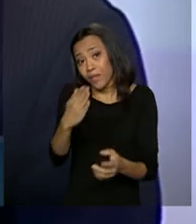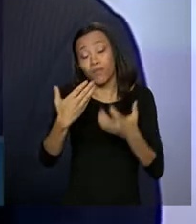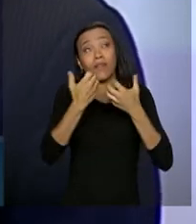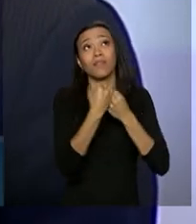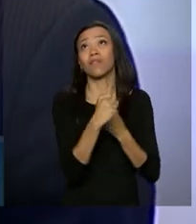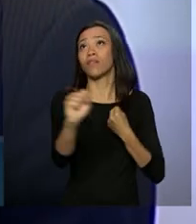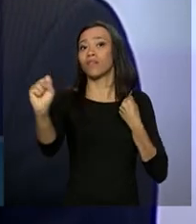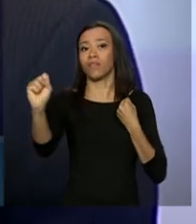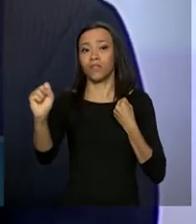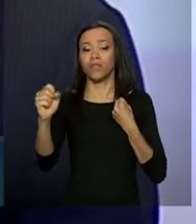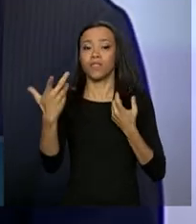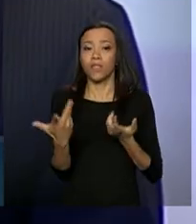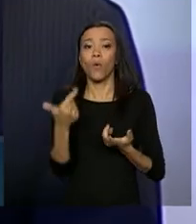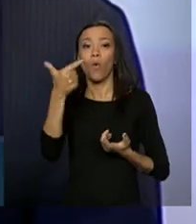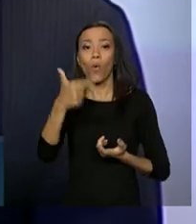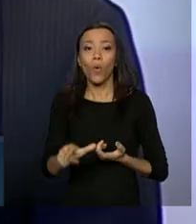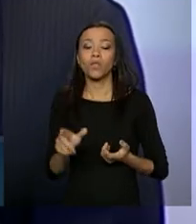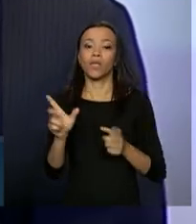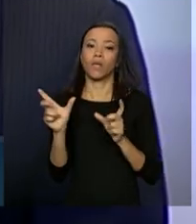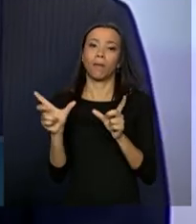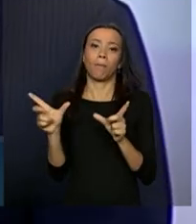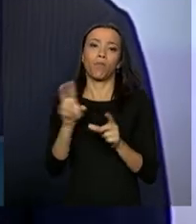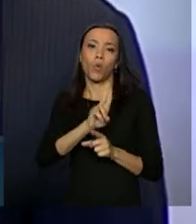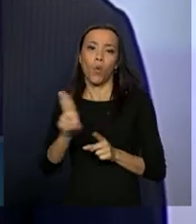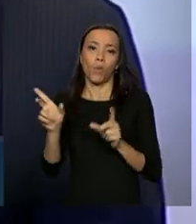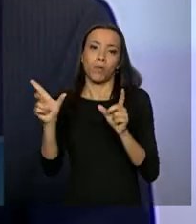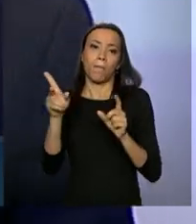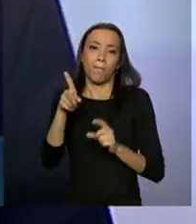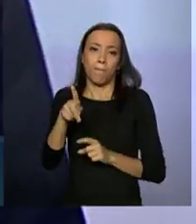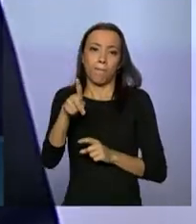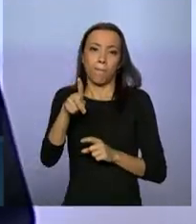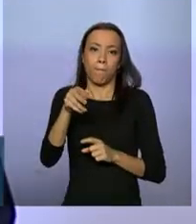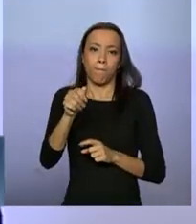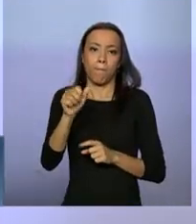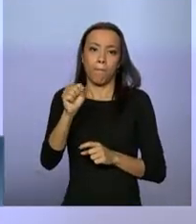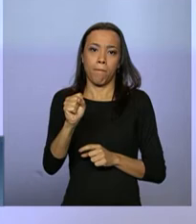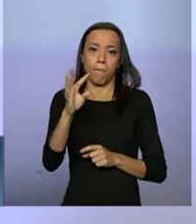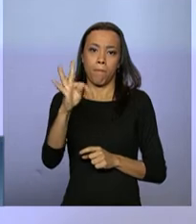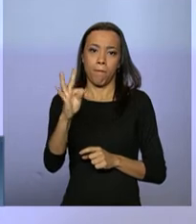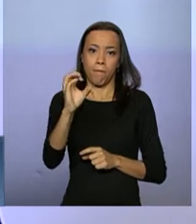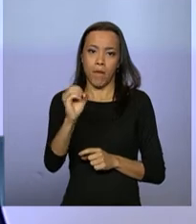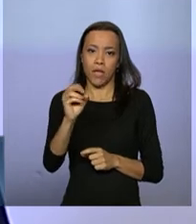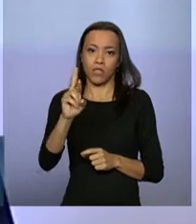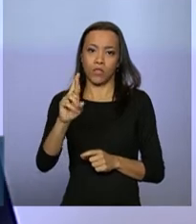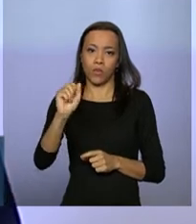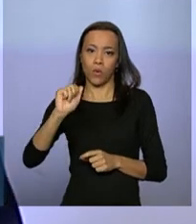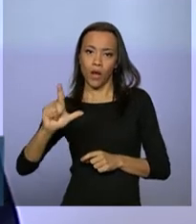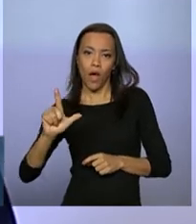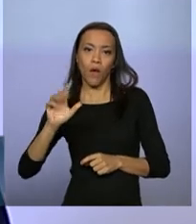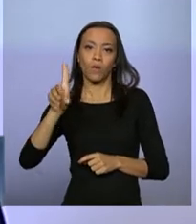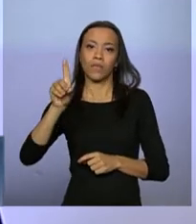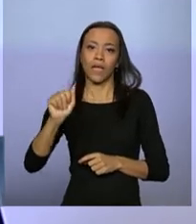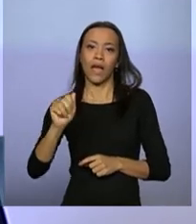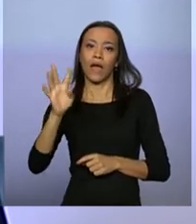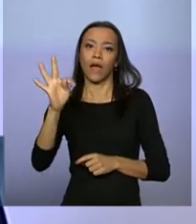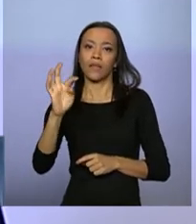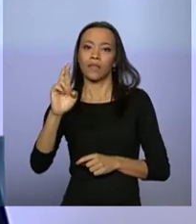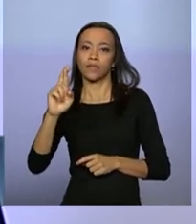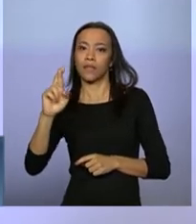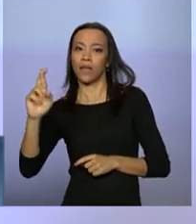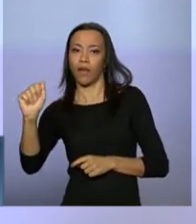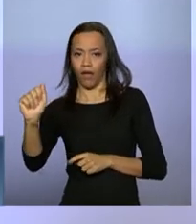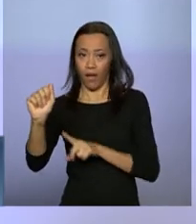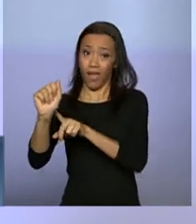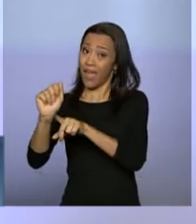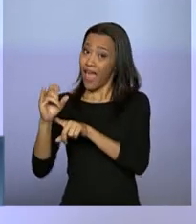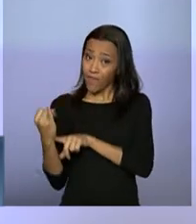aliada das denúncias que foram trazidas para esse Ministério, de locais aonde o